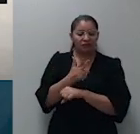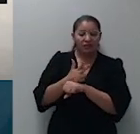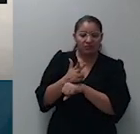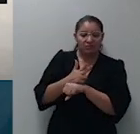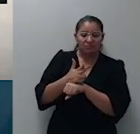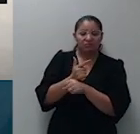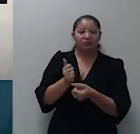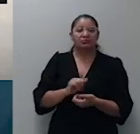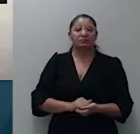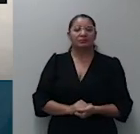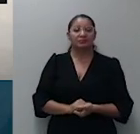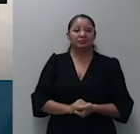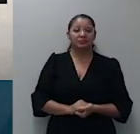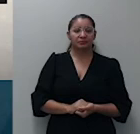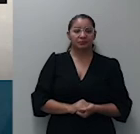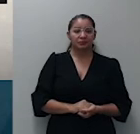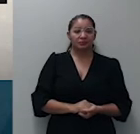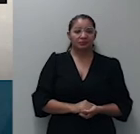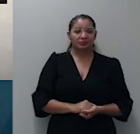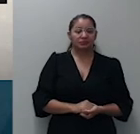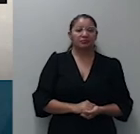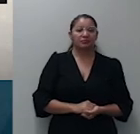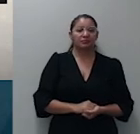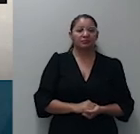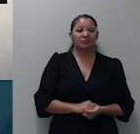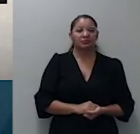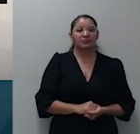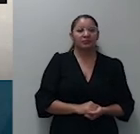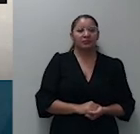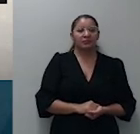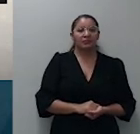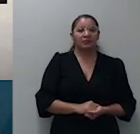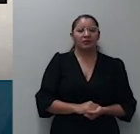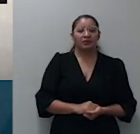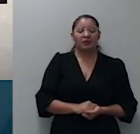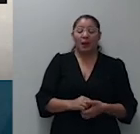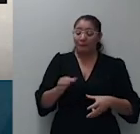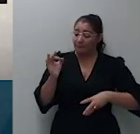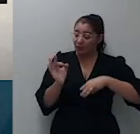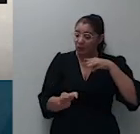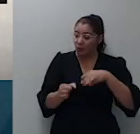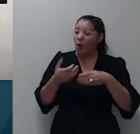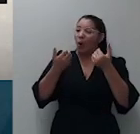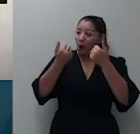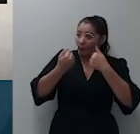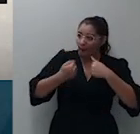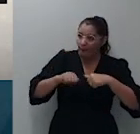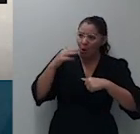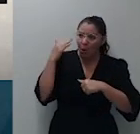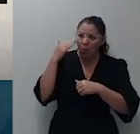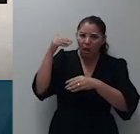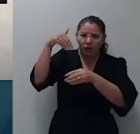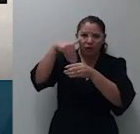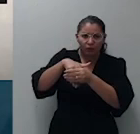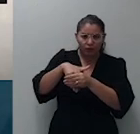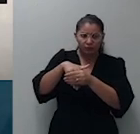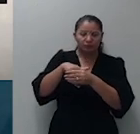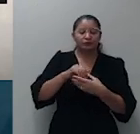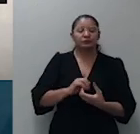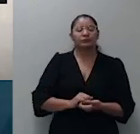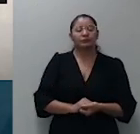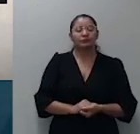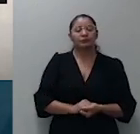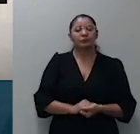Combinado. Ministro Marco Butz, se vossa excelência, se quiser, pode ir direto ao voto. Ao voto. Então, eminentes pares,